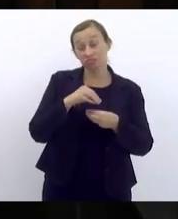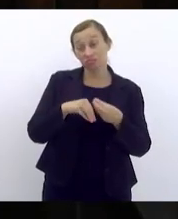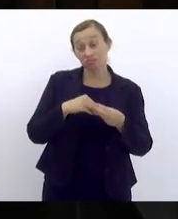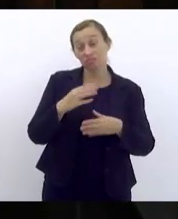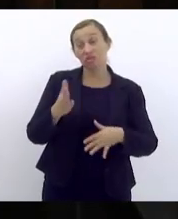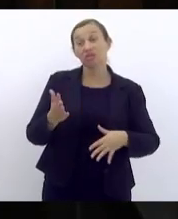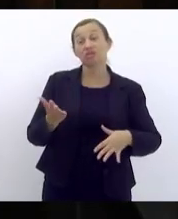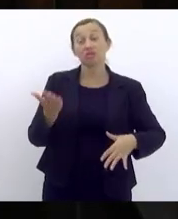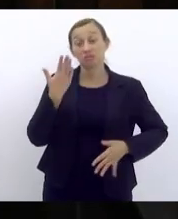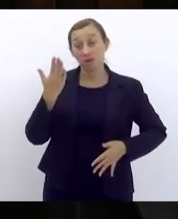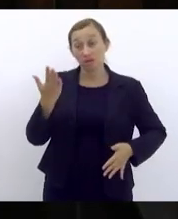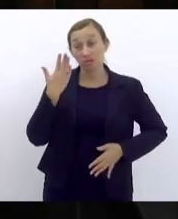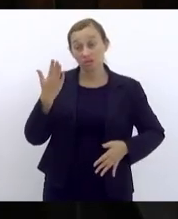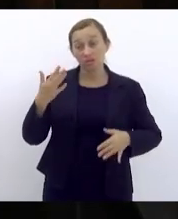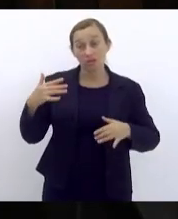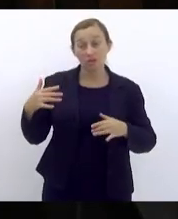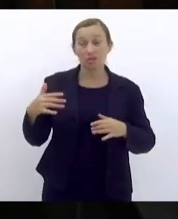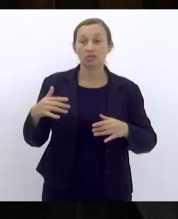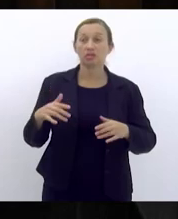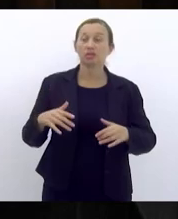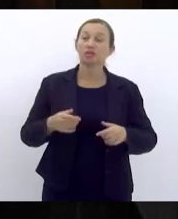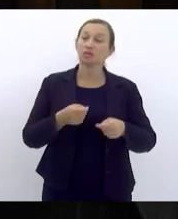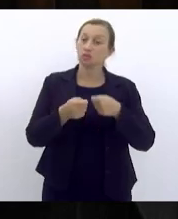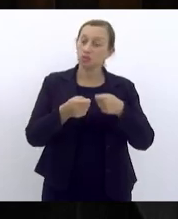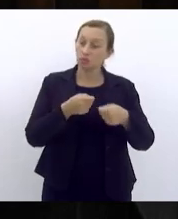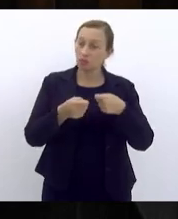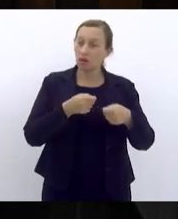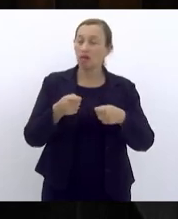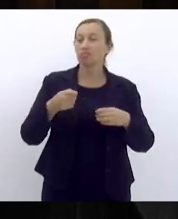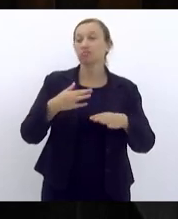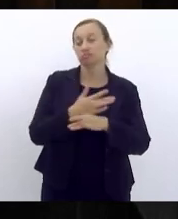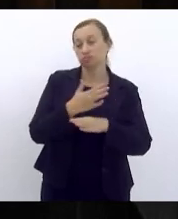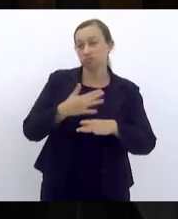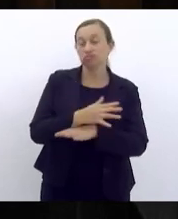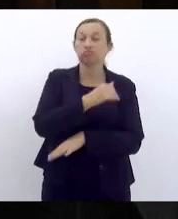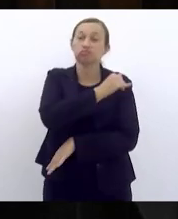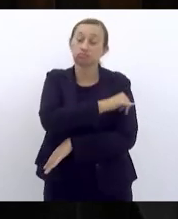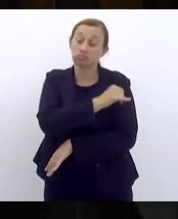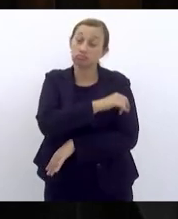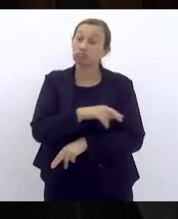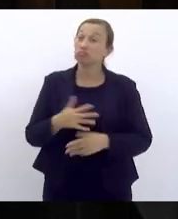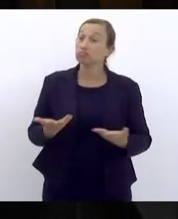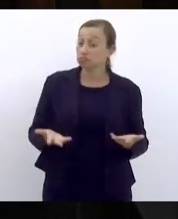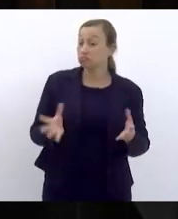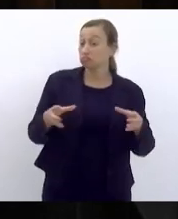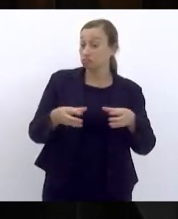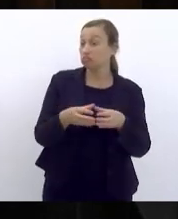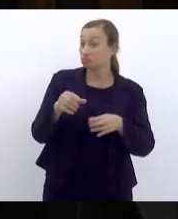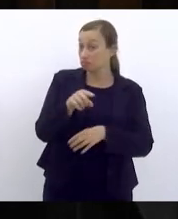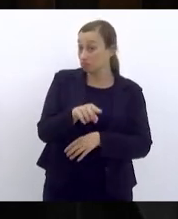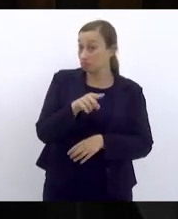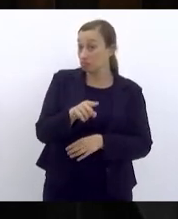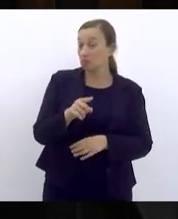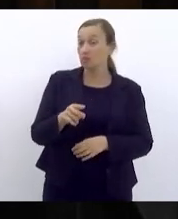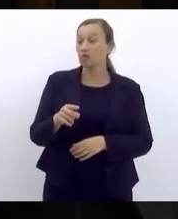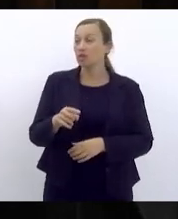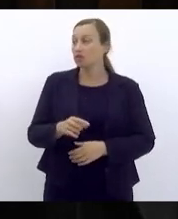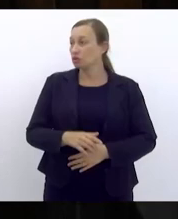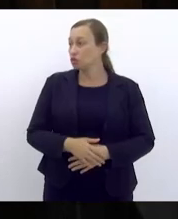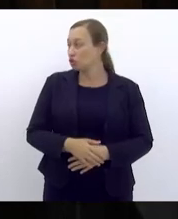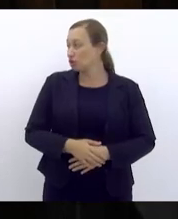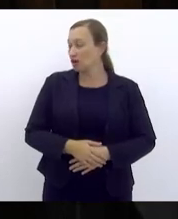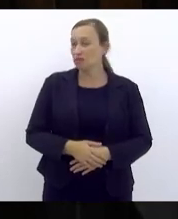bandidagem dominar a cidade do Rio de Janeiro e é com esse grupo que o prefeito